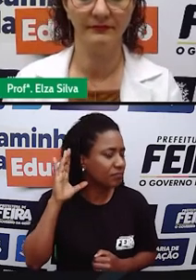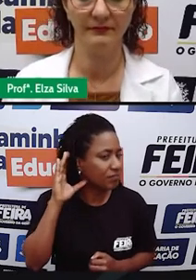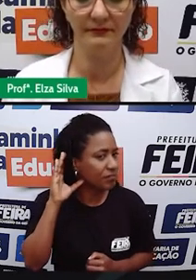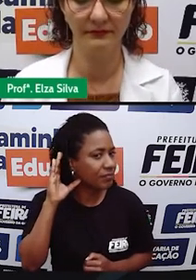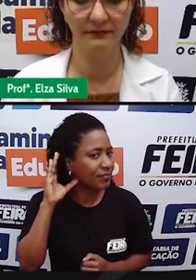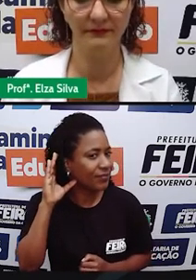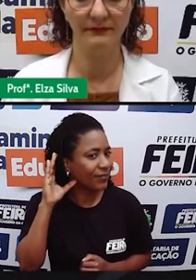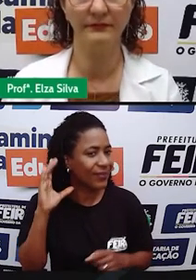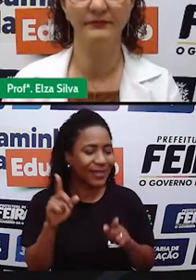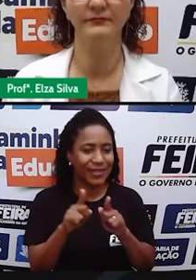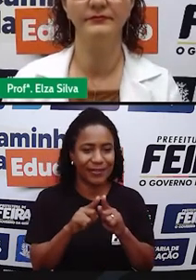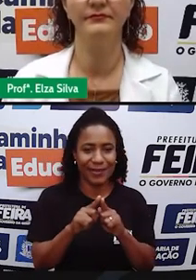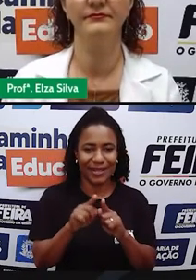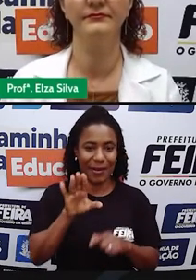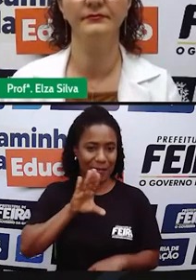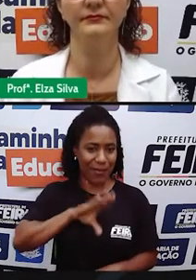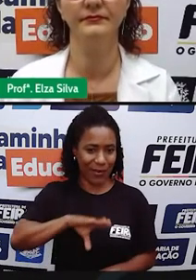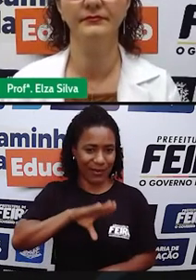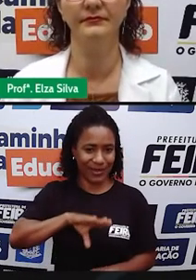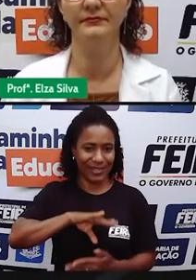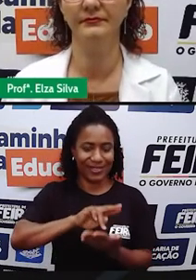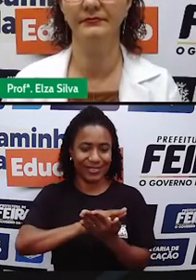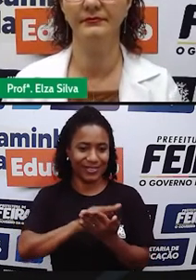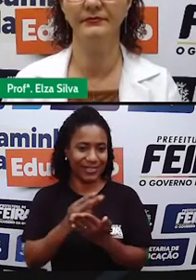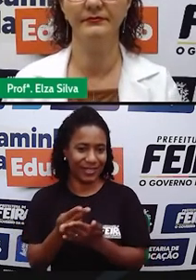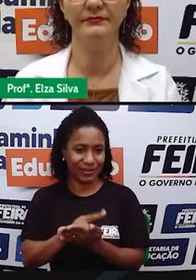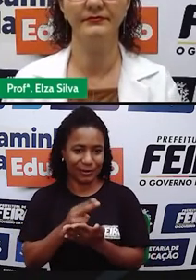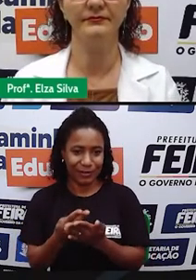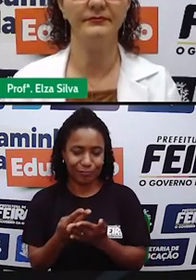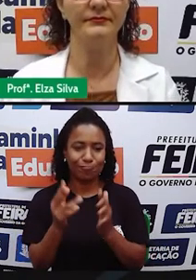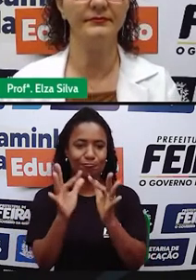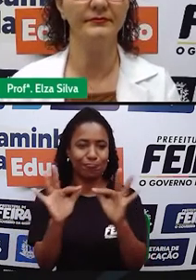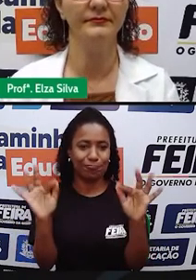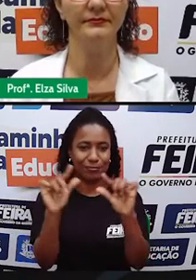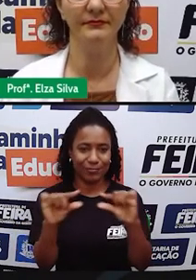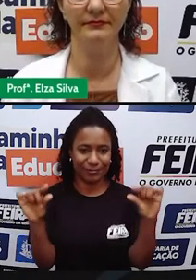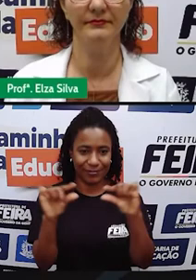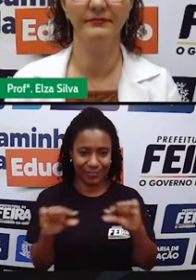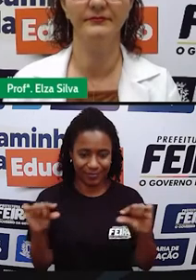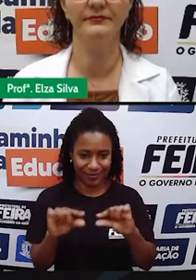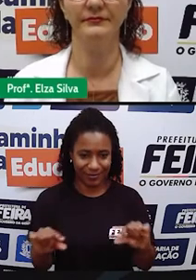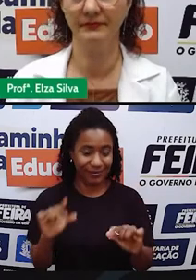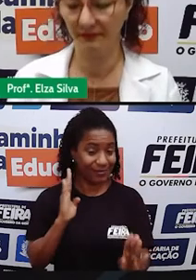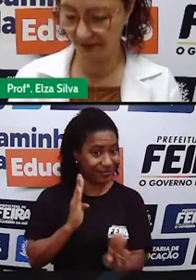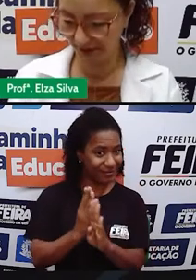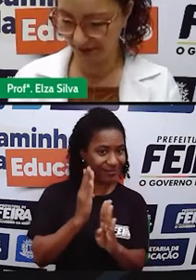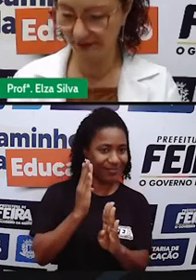tradução das palavras ou dos textos que vocês têm interesse em descobrir.